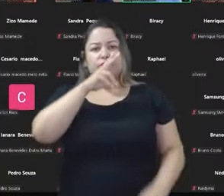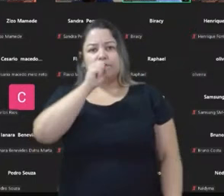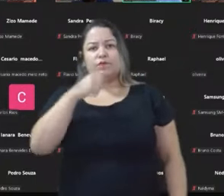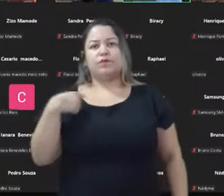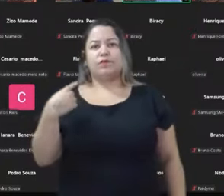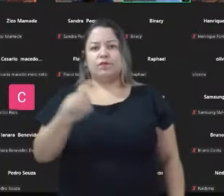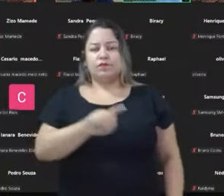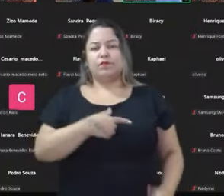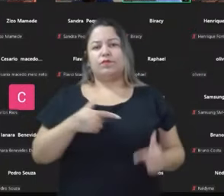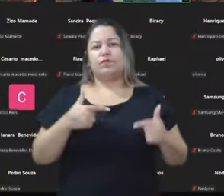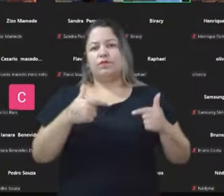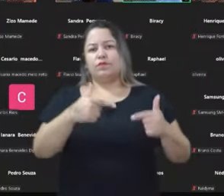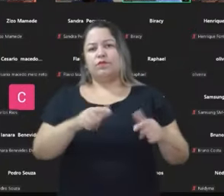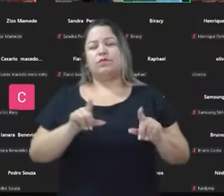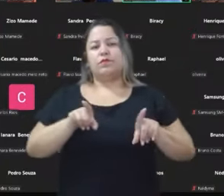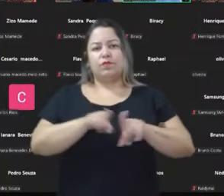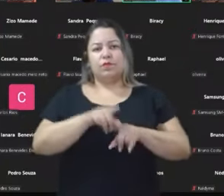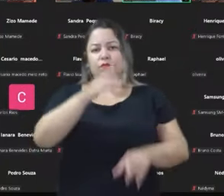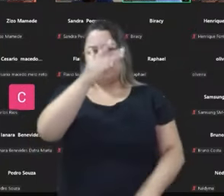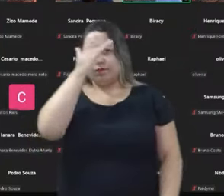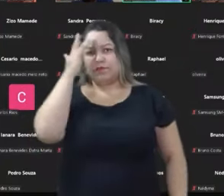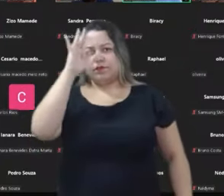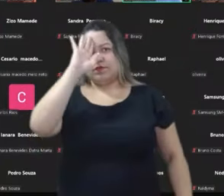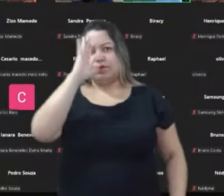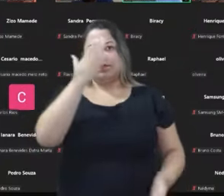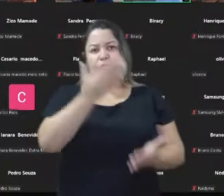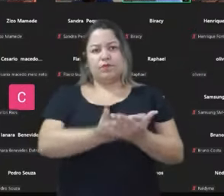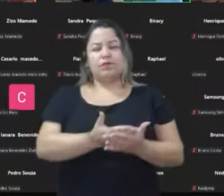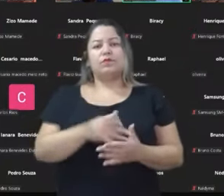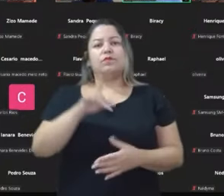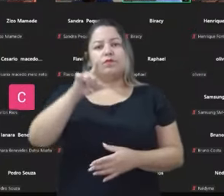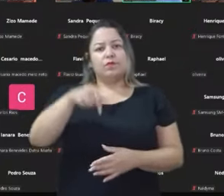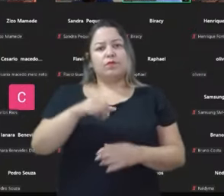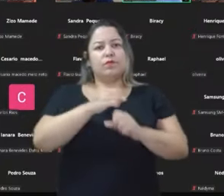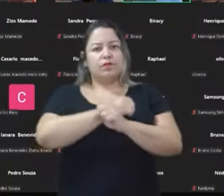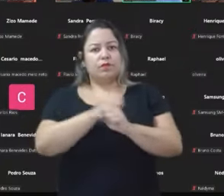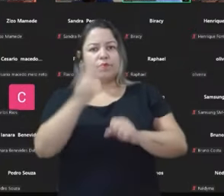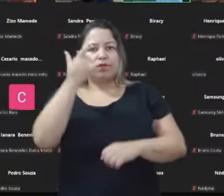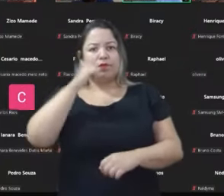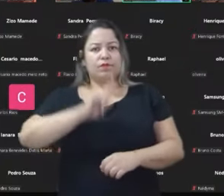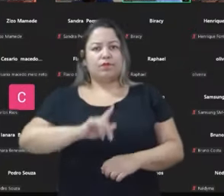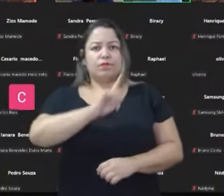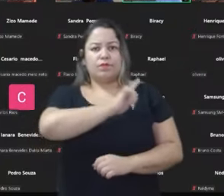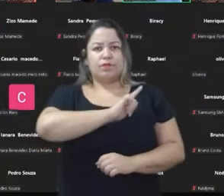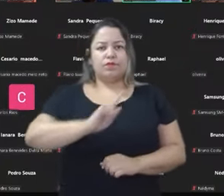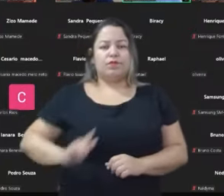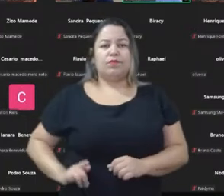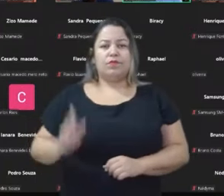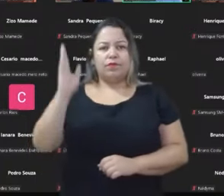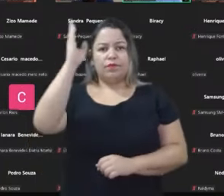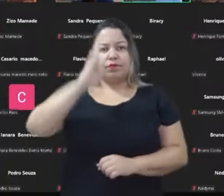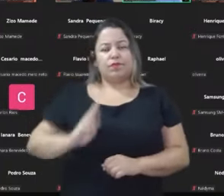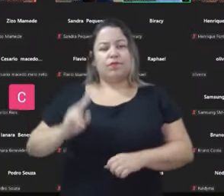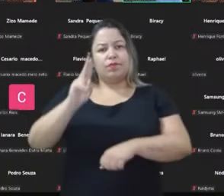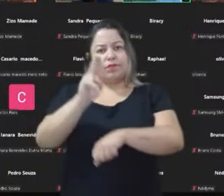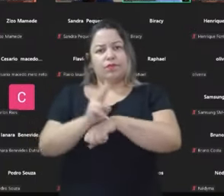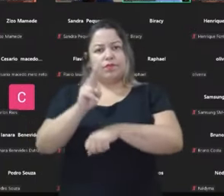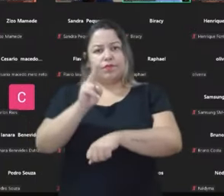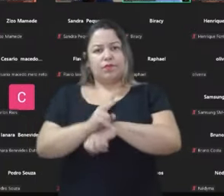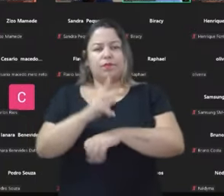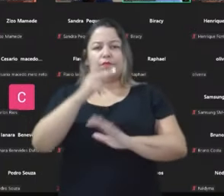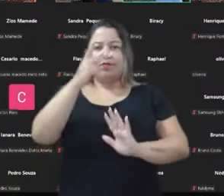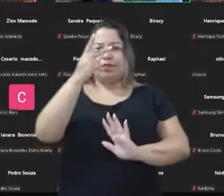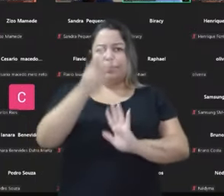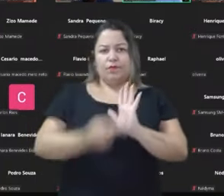militância, com a resistência daqueles que acreditavam que seria possível novamente nós governarmos o Brasil, defendendo um projeto de